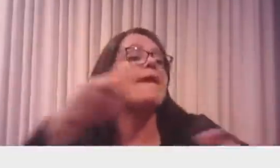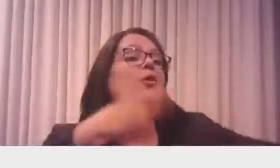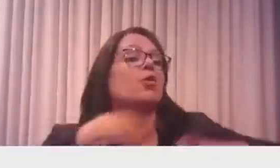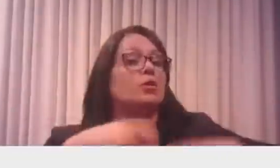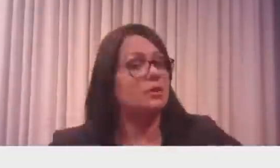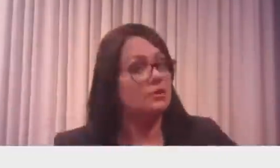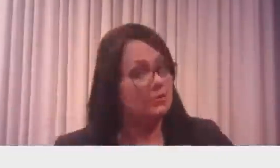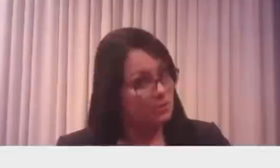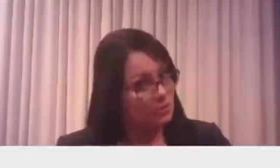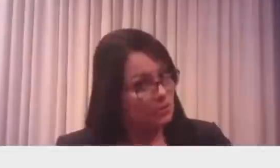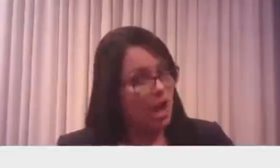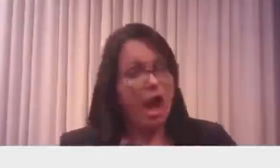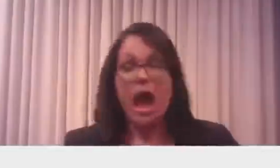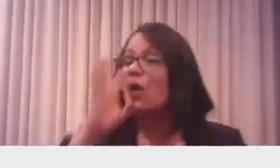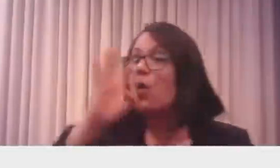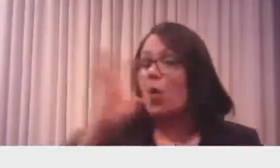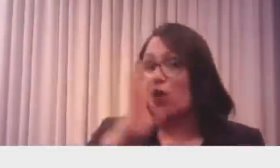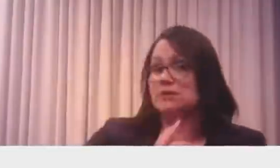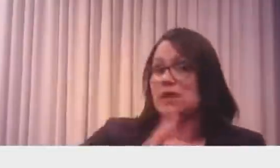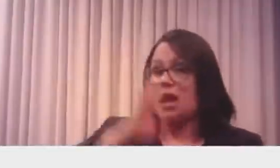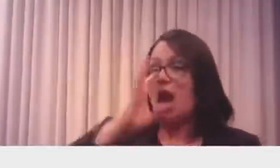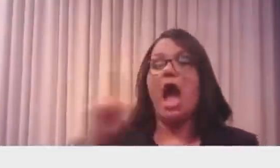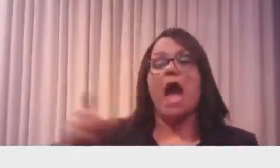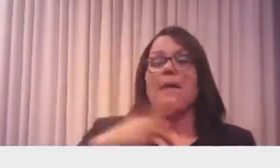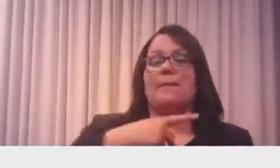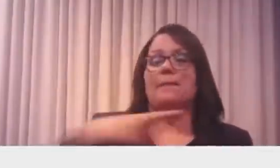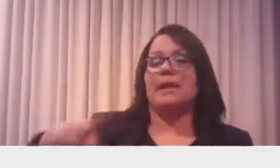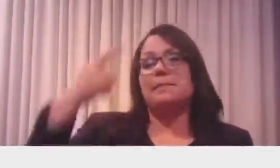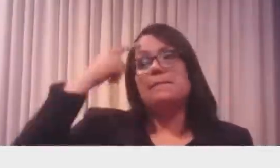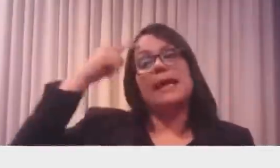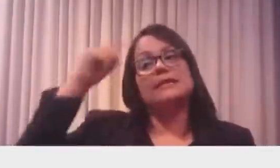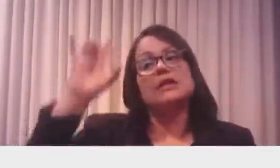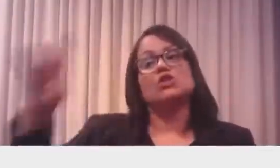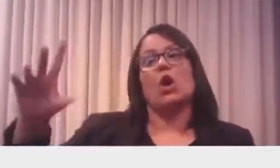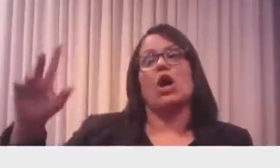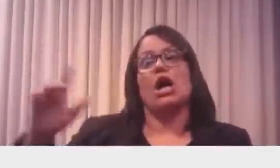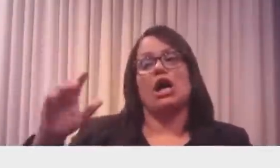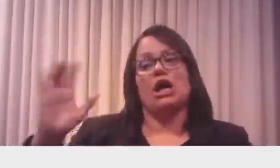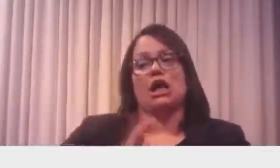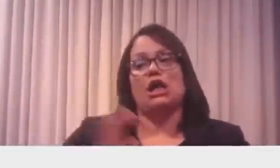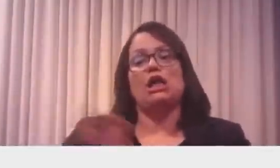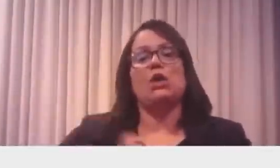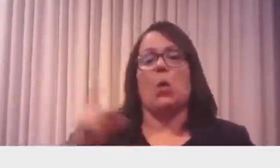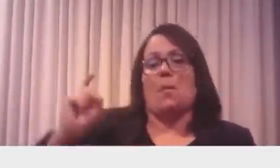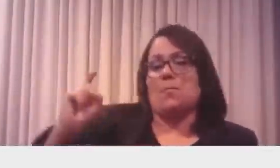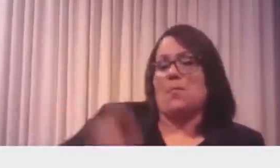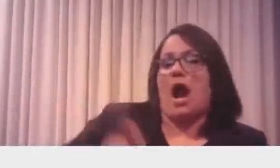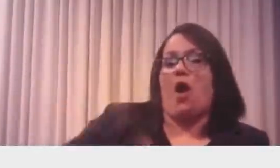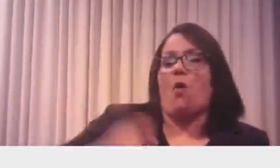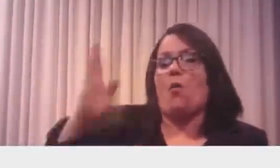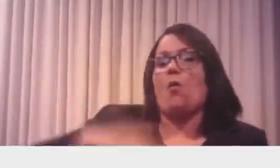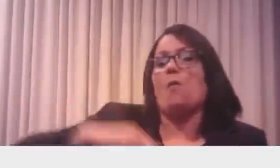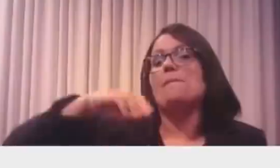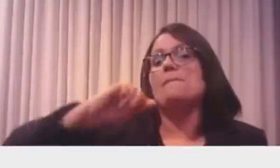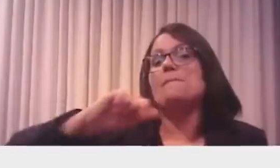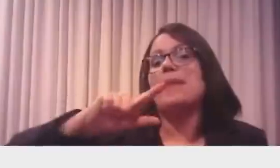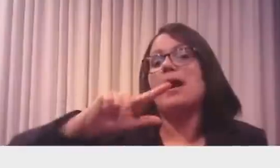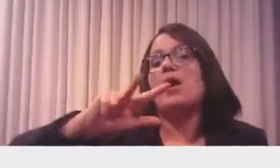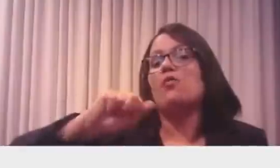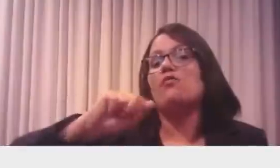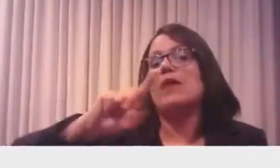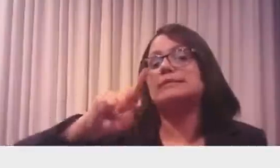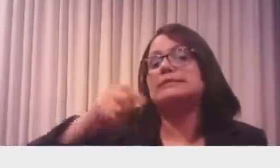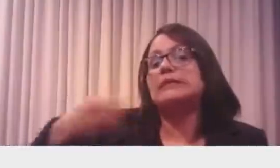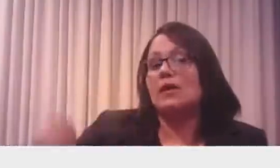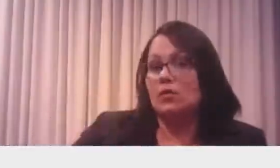que presidente só pensa em rico, só pensa em economia, ele é o malvadão, não pensa em saúde. A conta chegou.